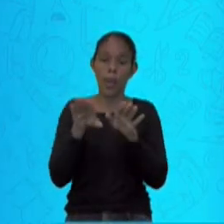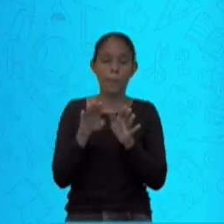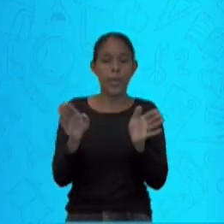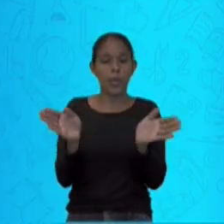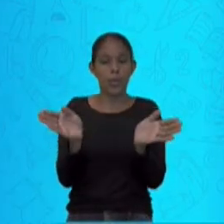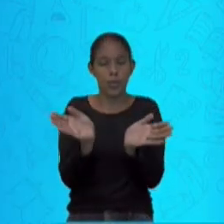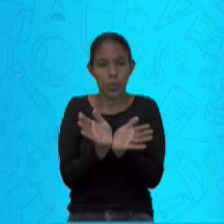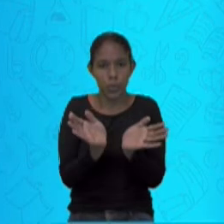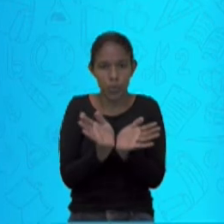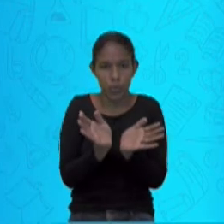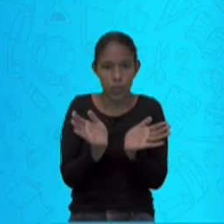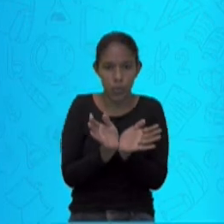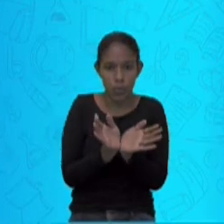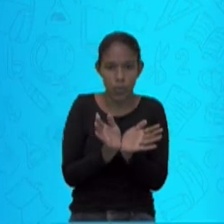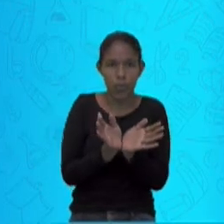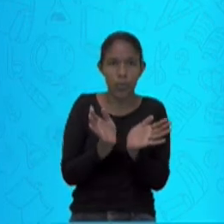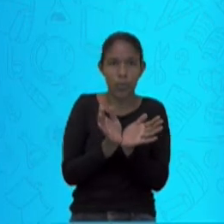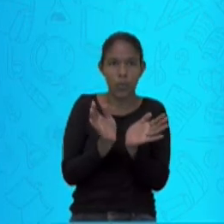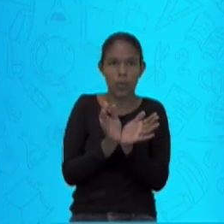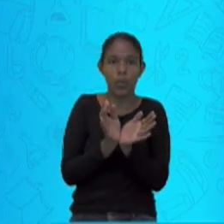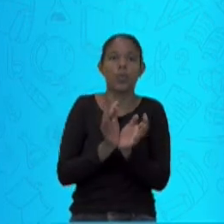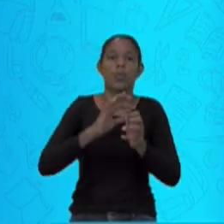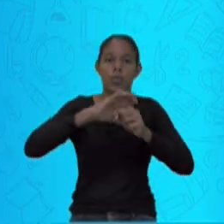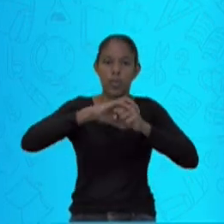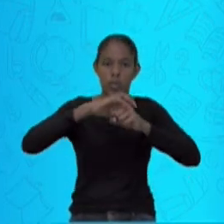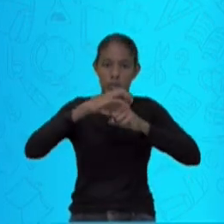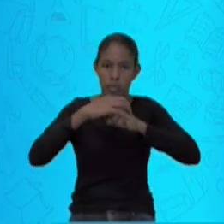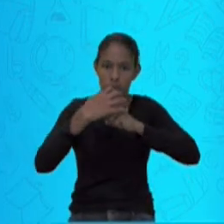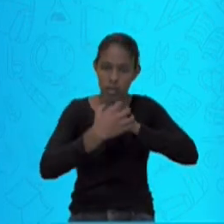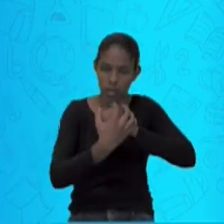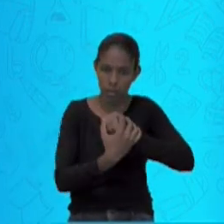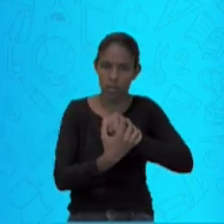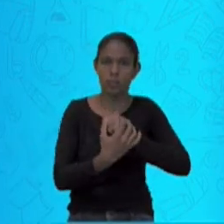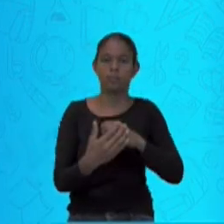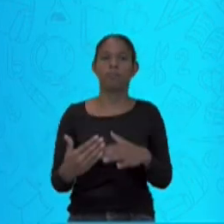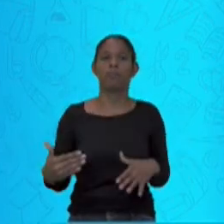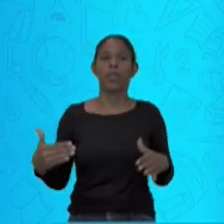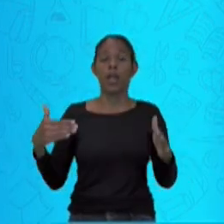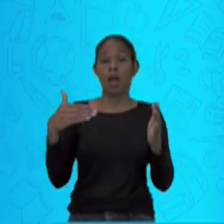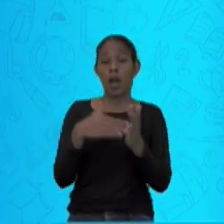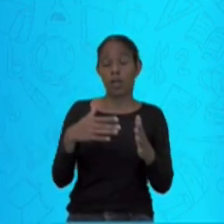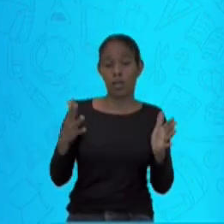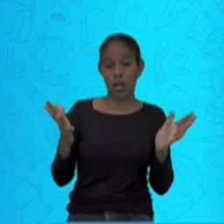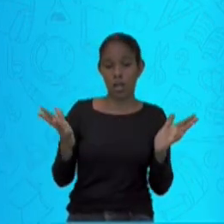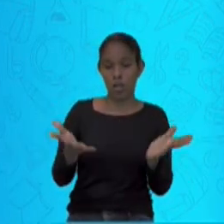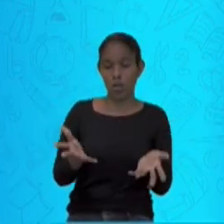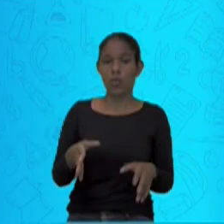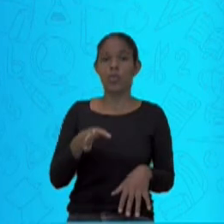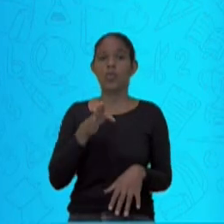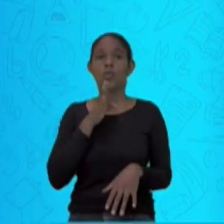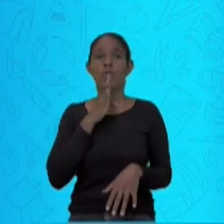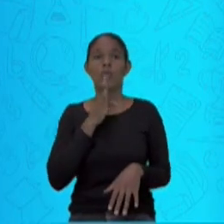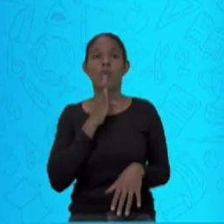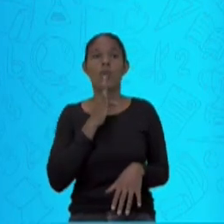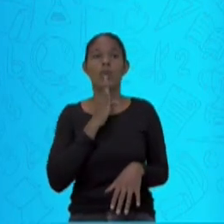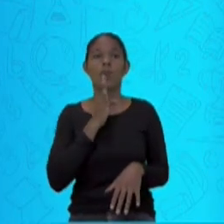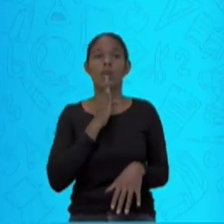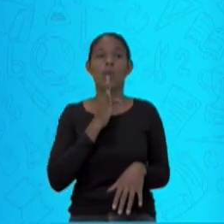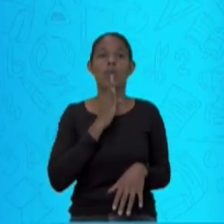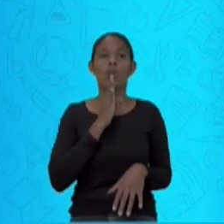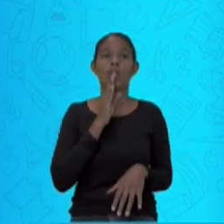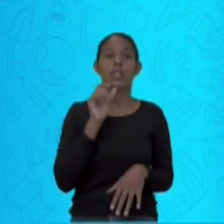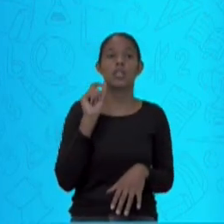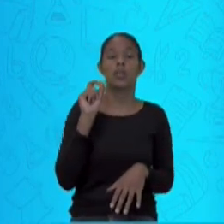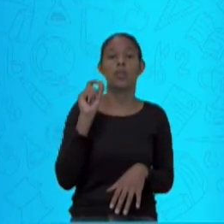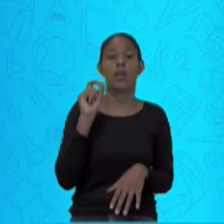e o gênero da dengue. Até o momento, são conhecidas e descritas uma linhagem de vírus, uma africana